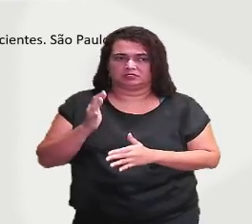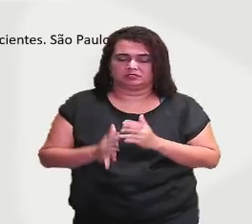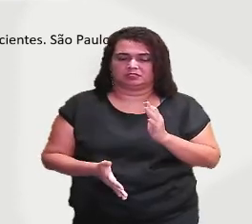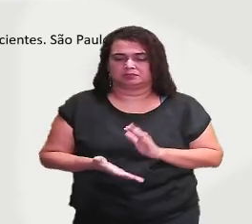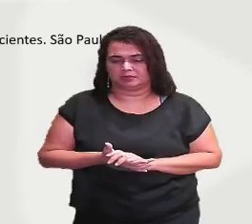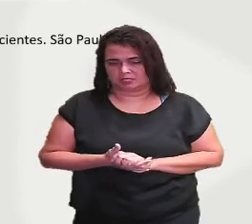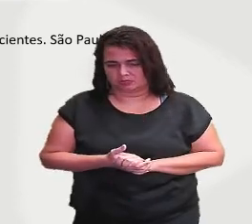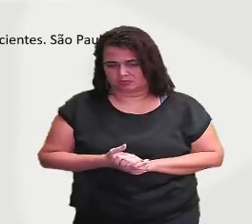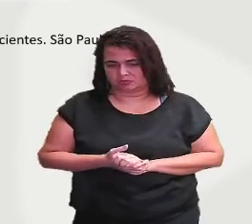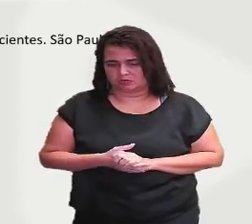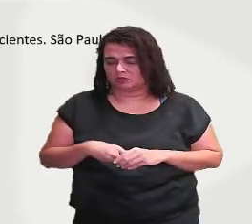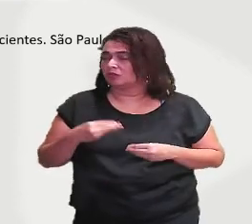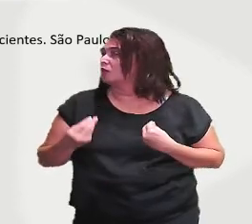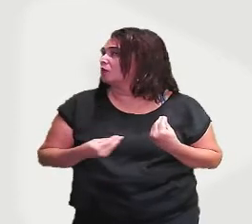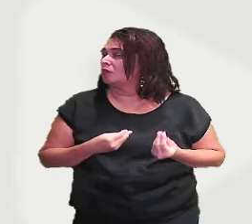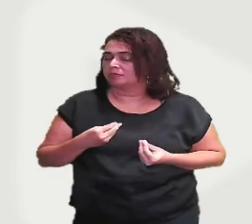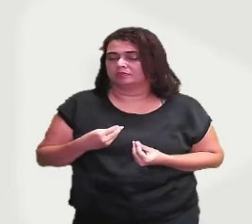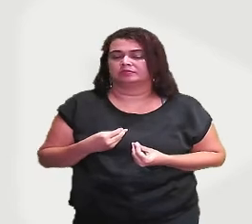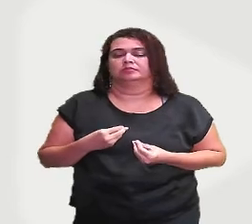conversas.